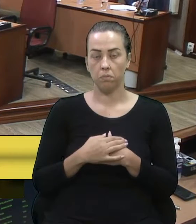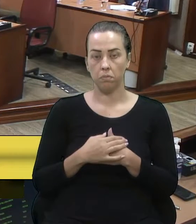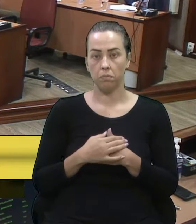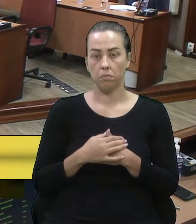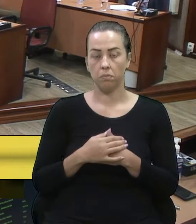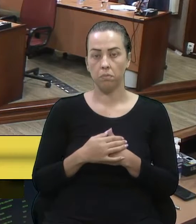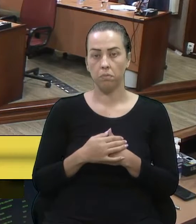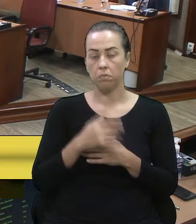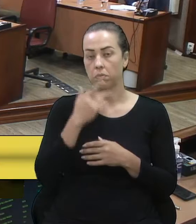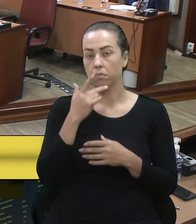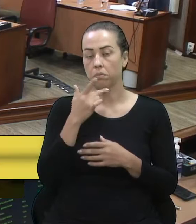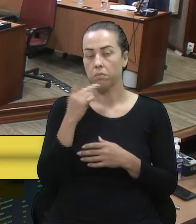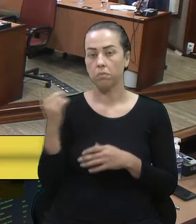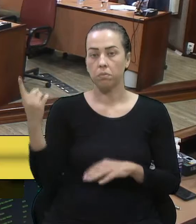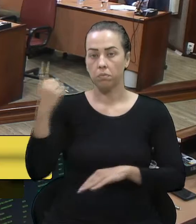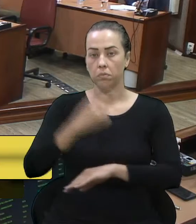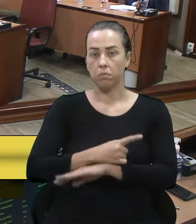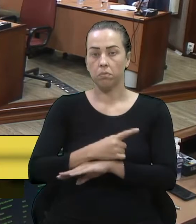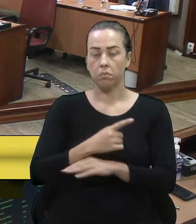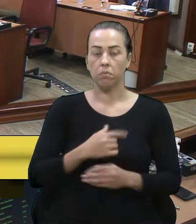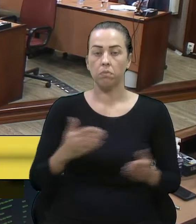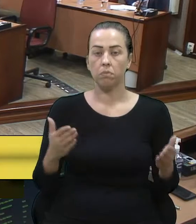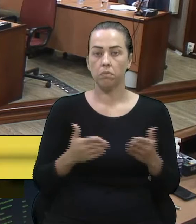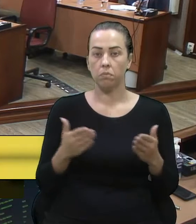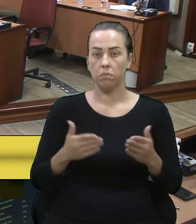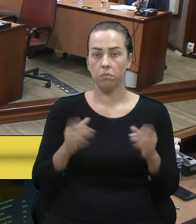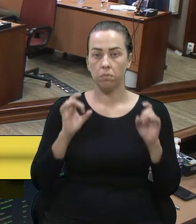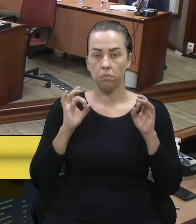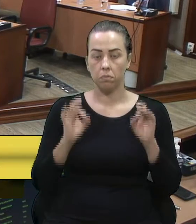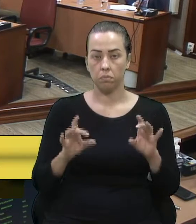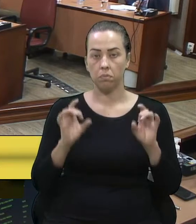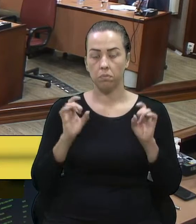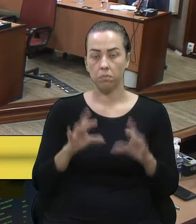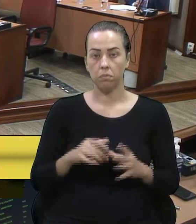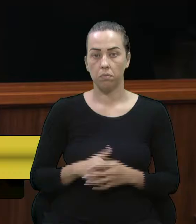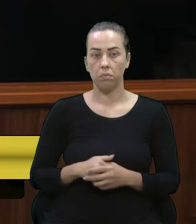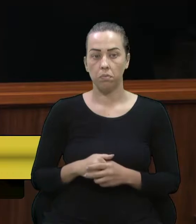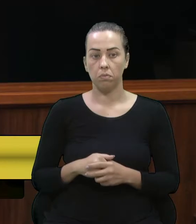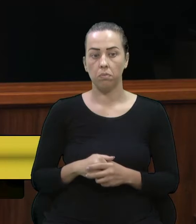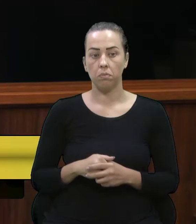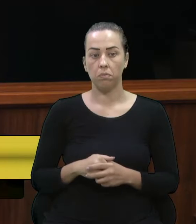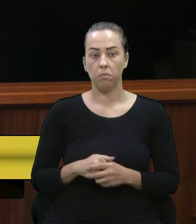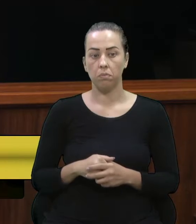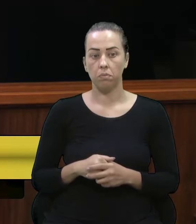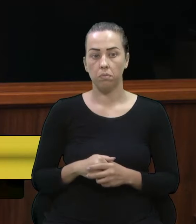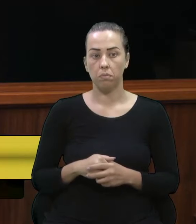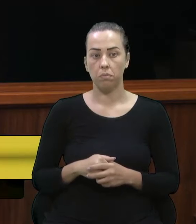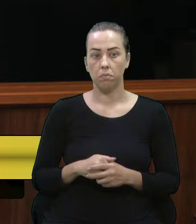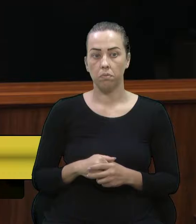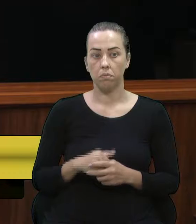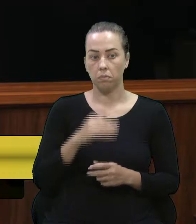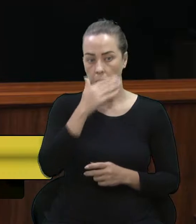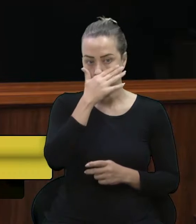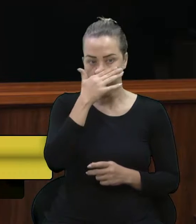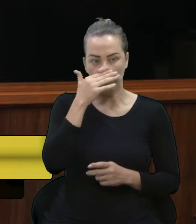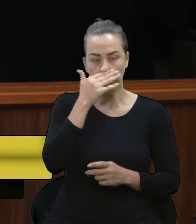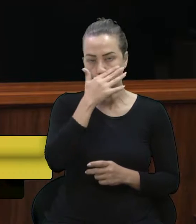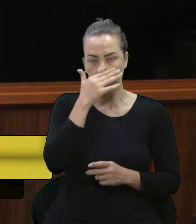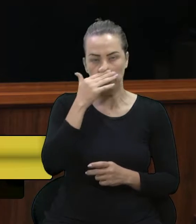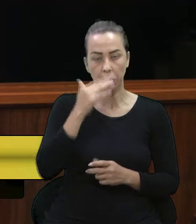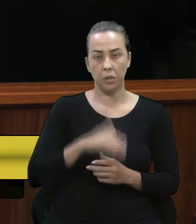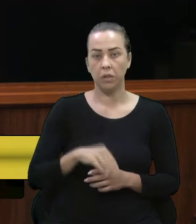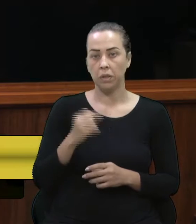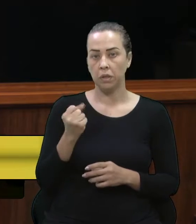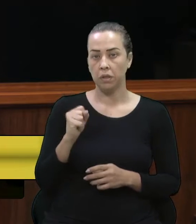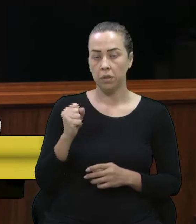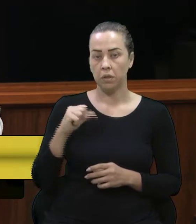trazendo uma data, uma efeméride especial hoje, que é os